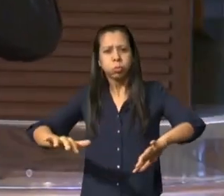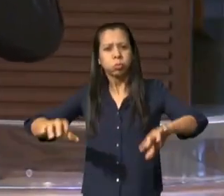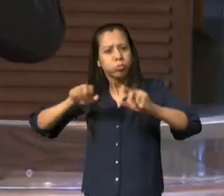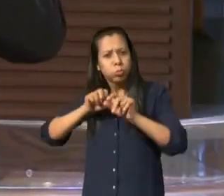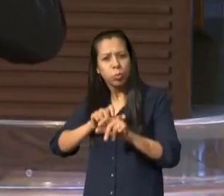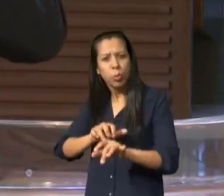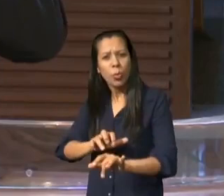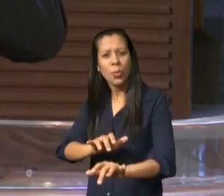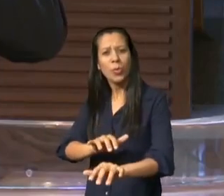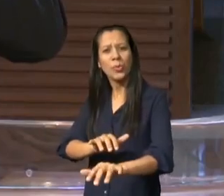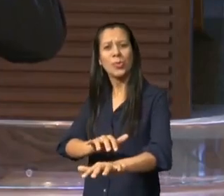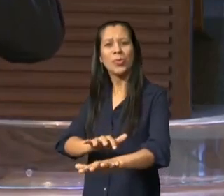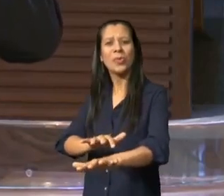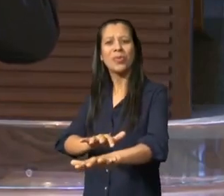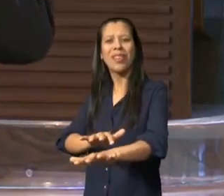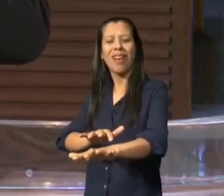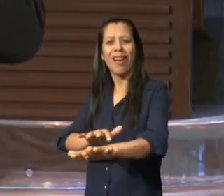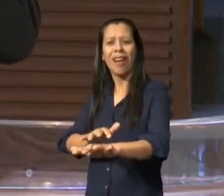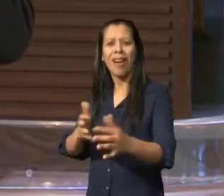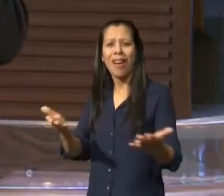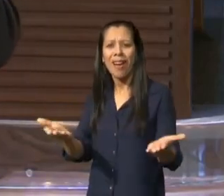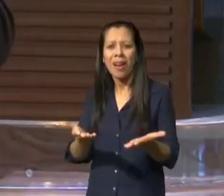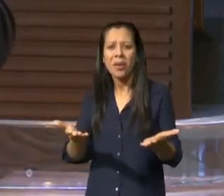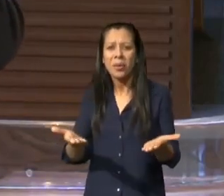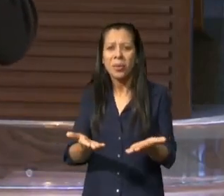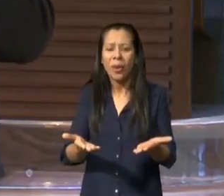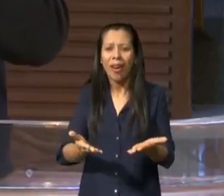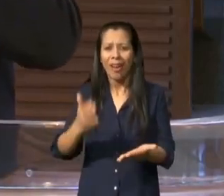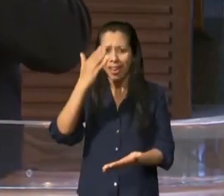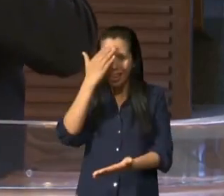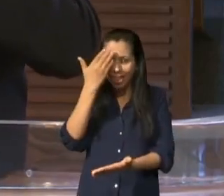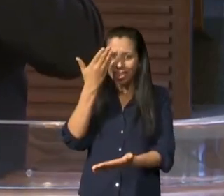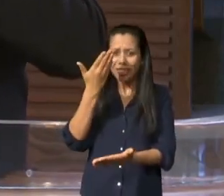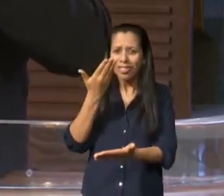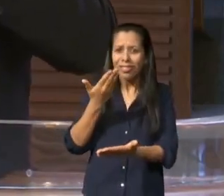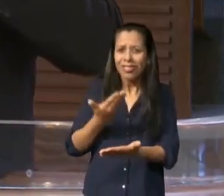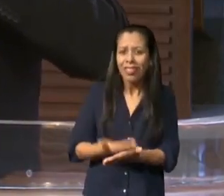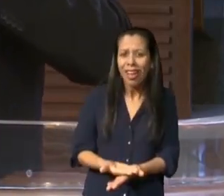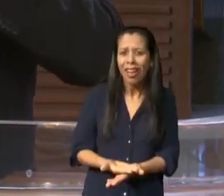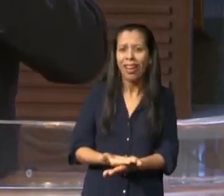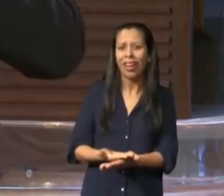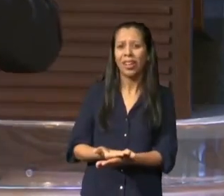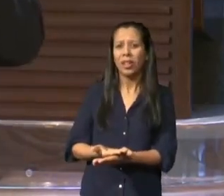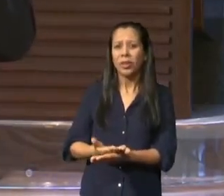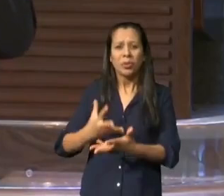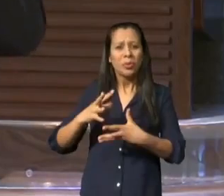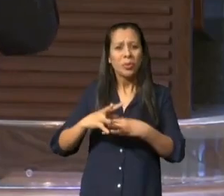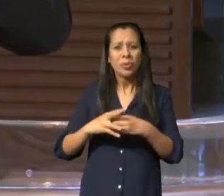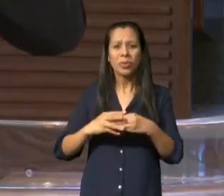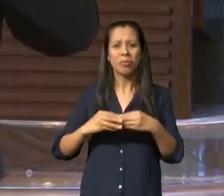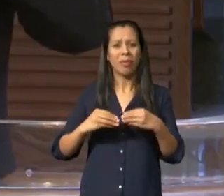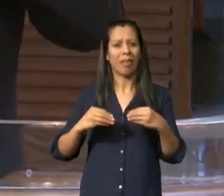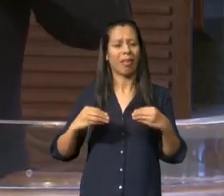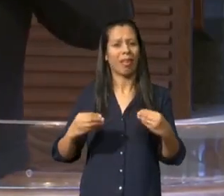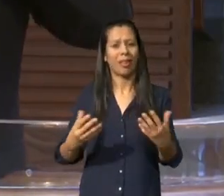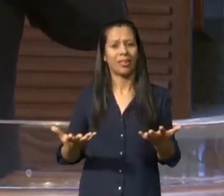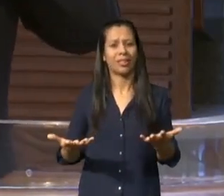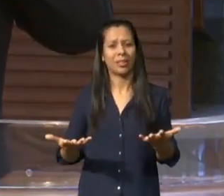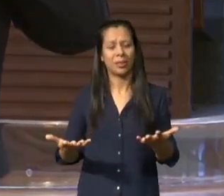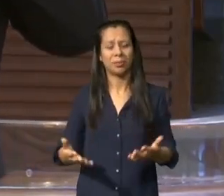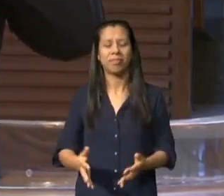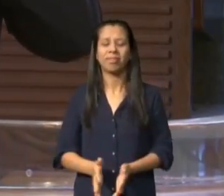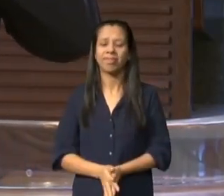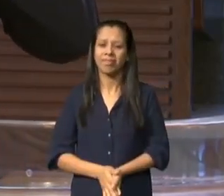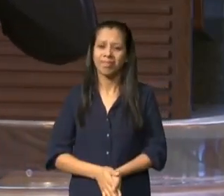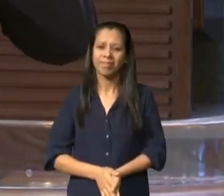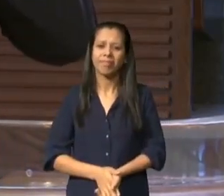acreditassem na nuvem se achassem que a nuvem era algo por acaso que por uma coincidência